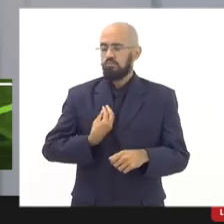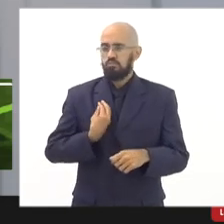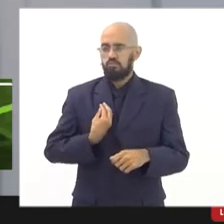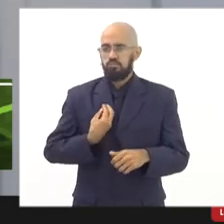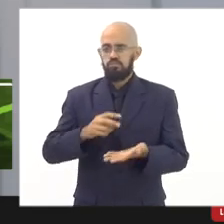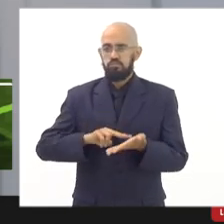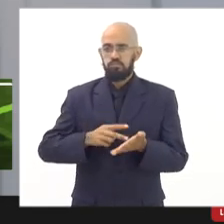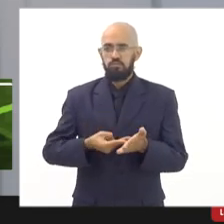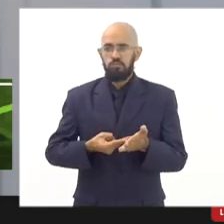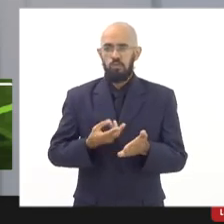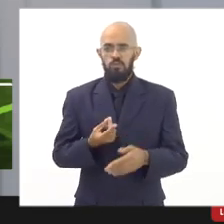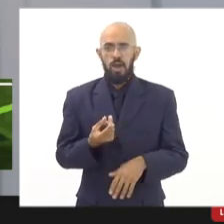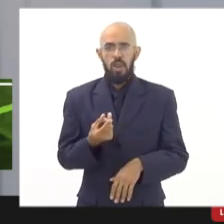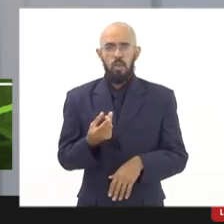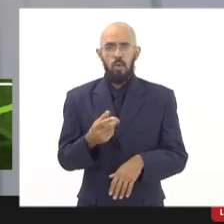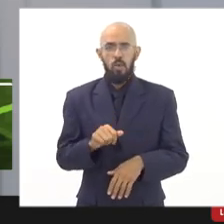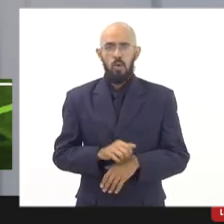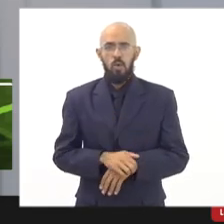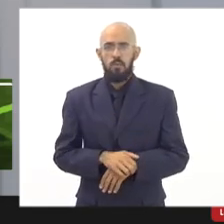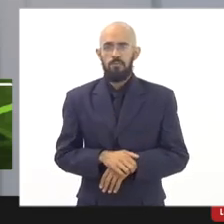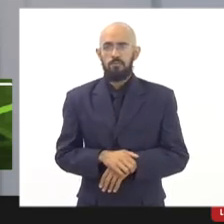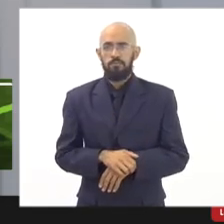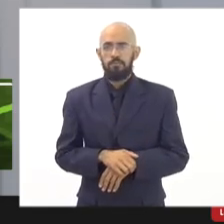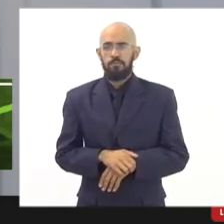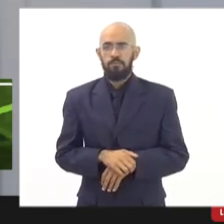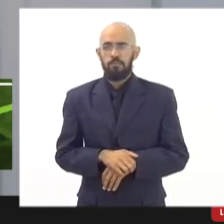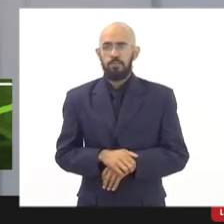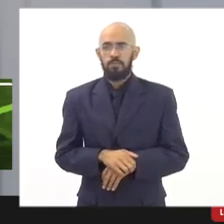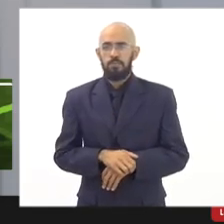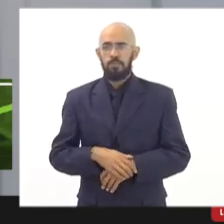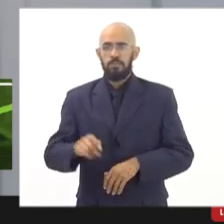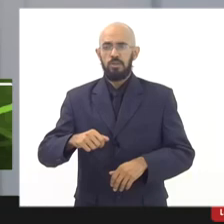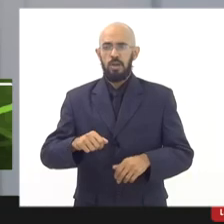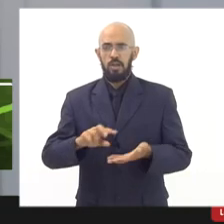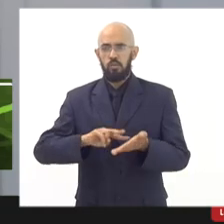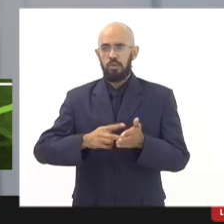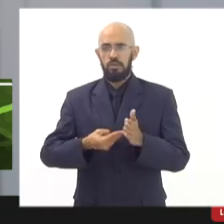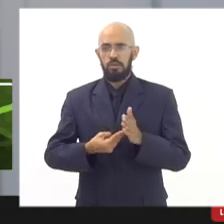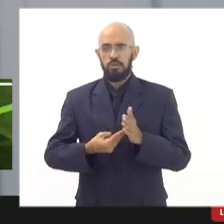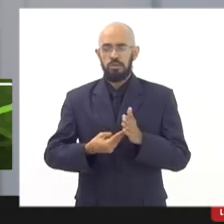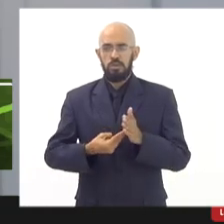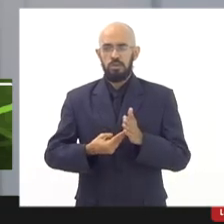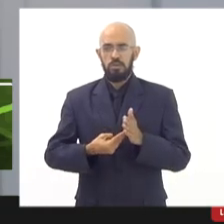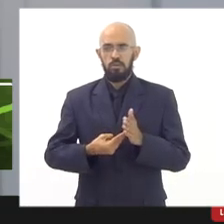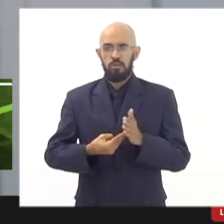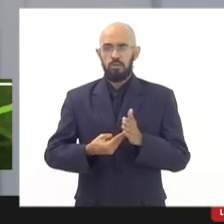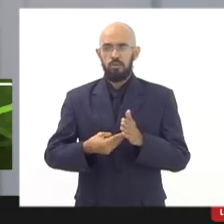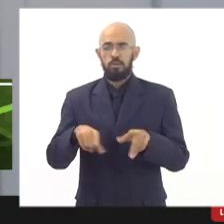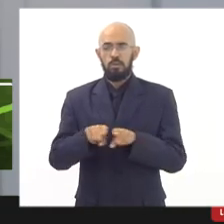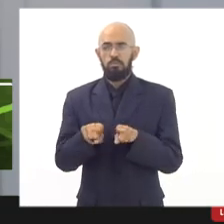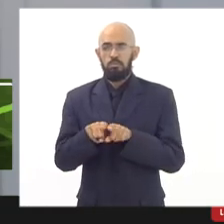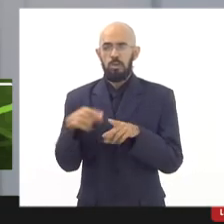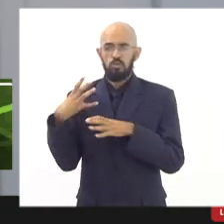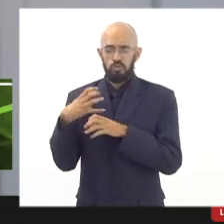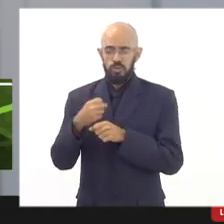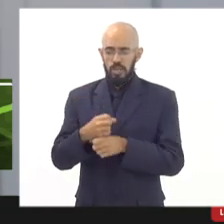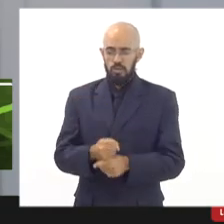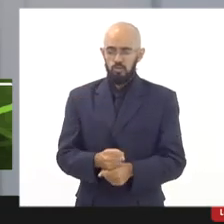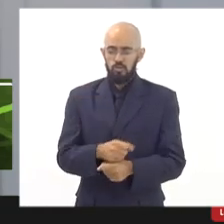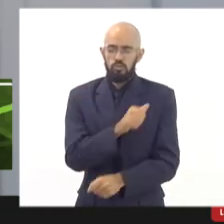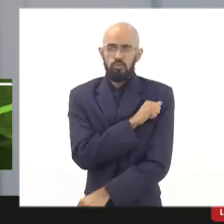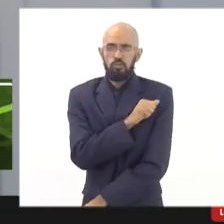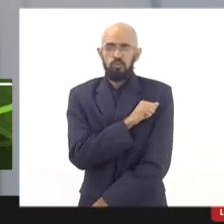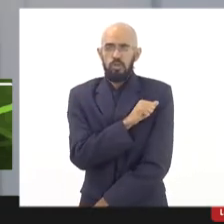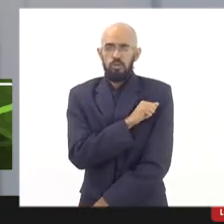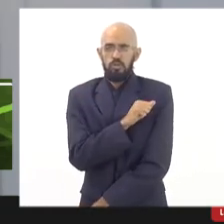o valor da tercaça, atualizando o centro escolar e permitindo que o professor, o